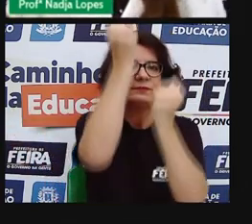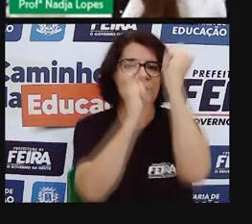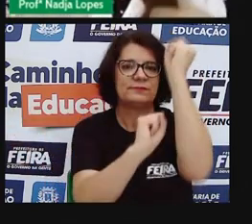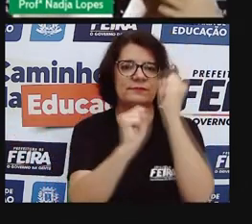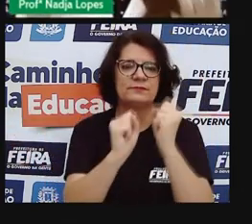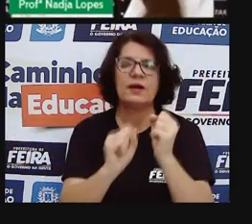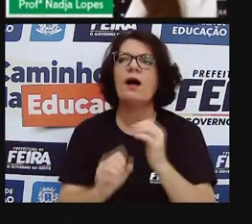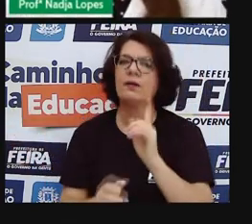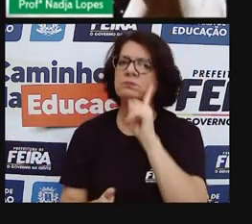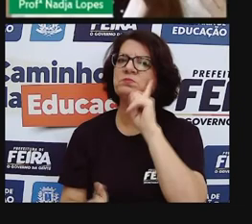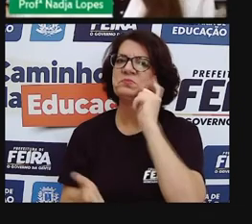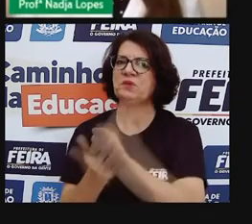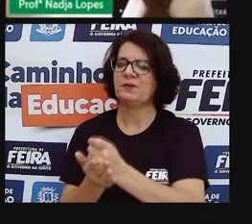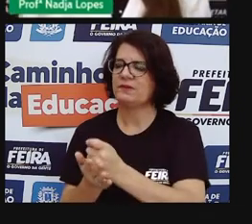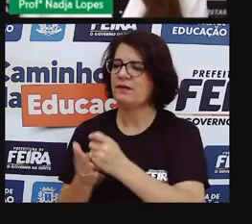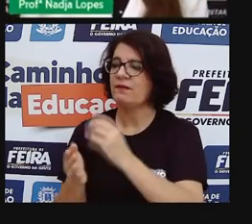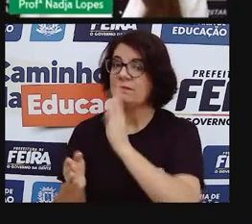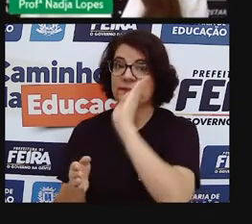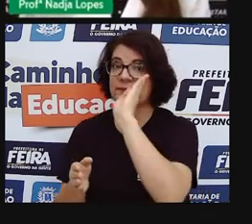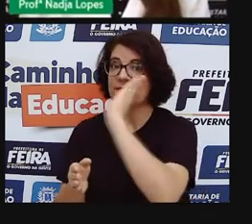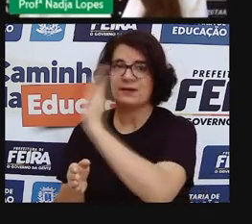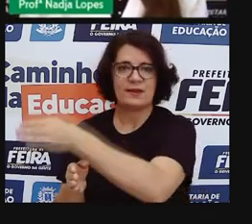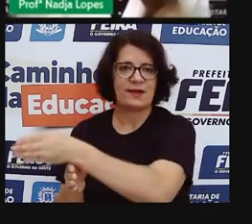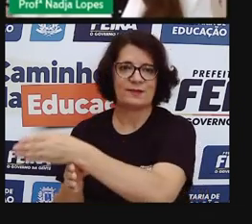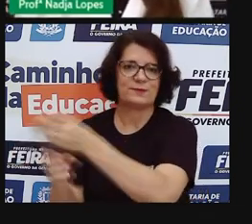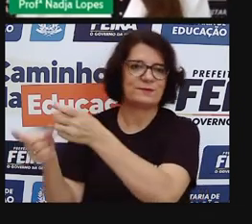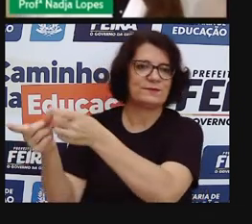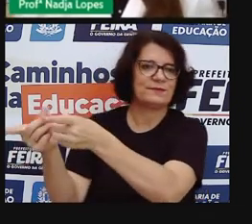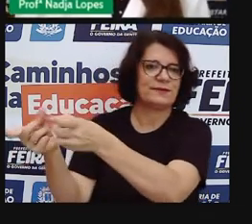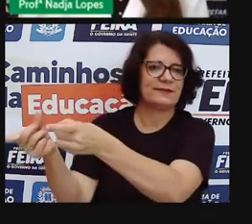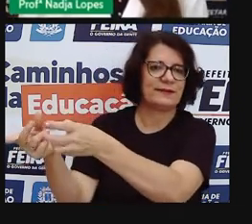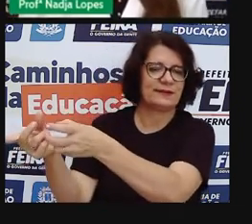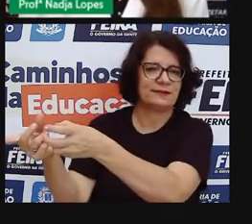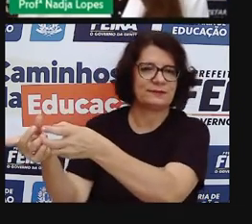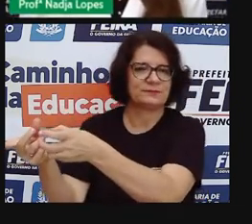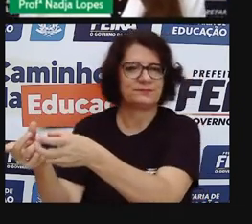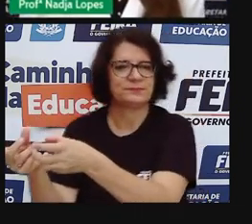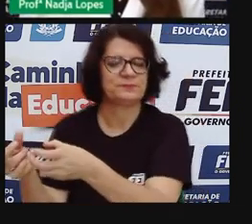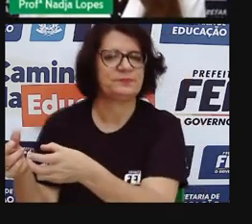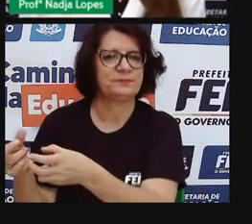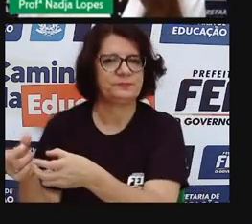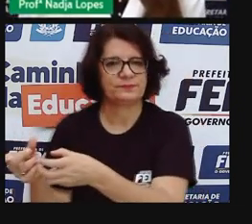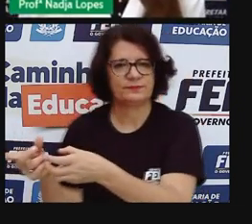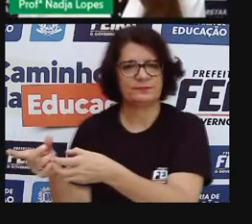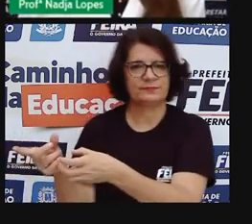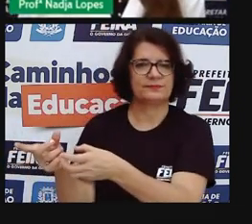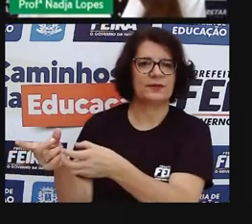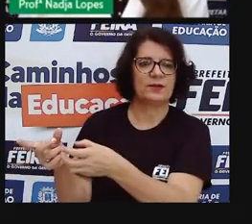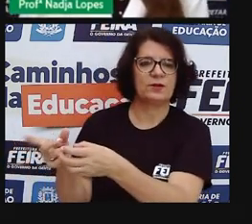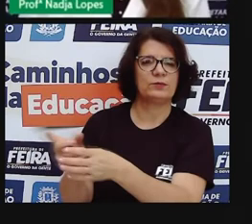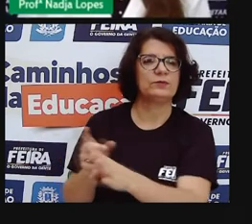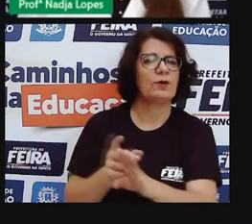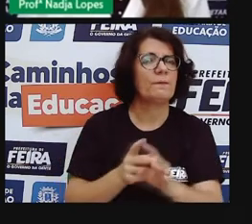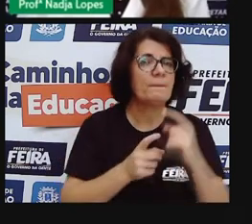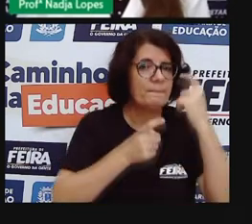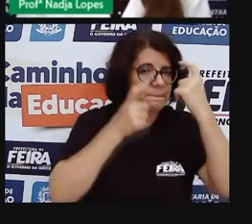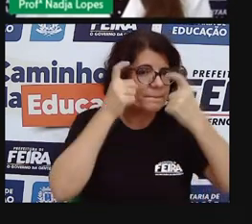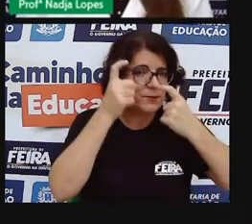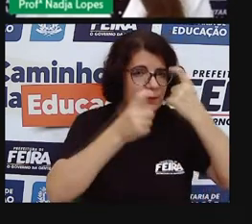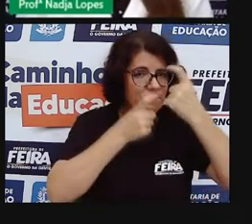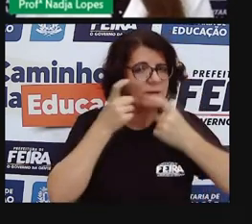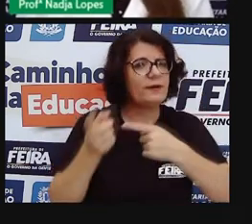mais direta de conseguir a sua verba, o seu dinheiro, o seu salário, só que, gente, a gente fica preocupada, né,